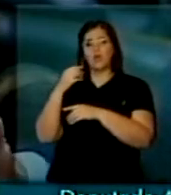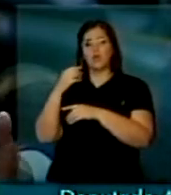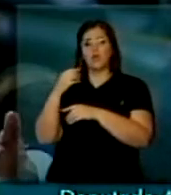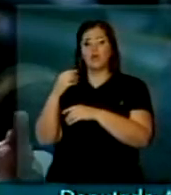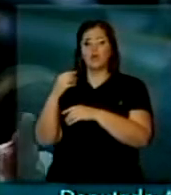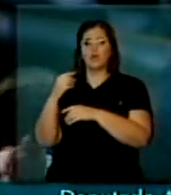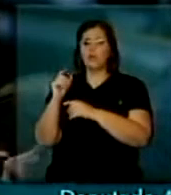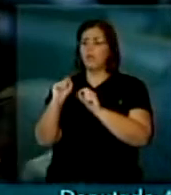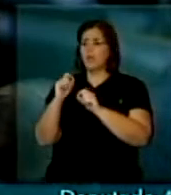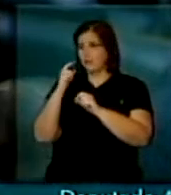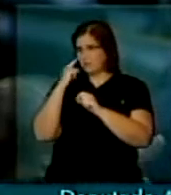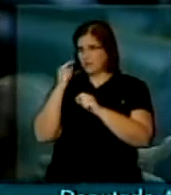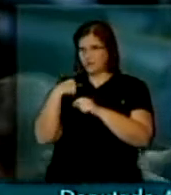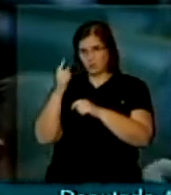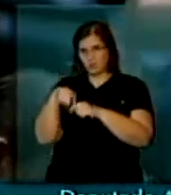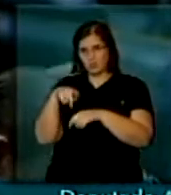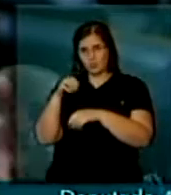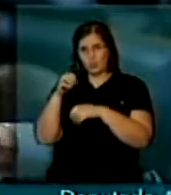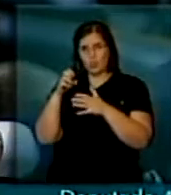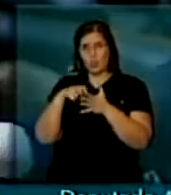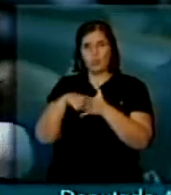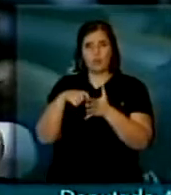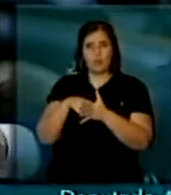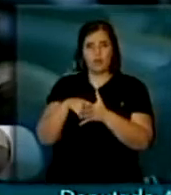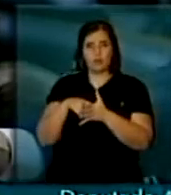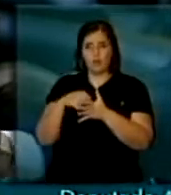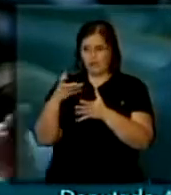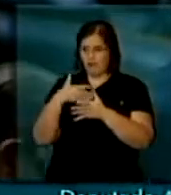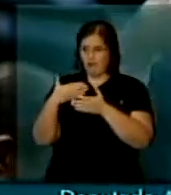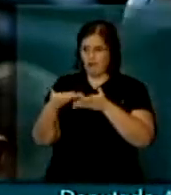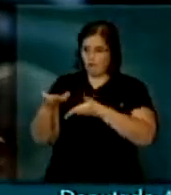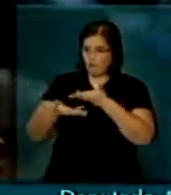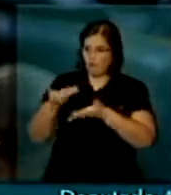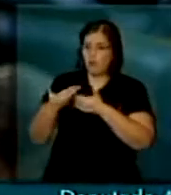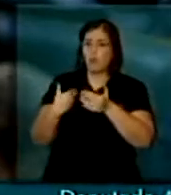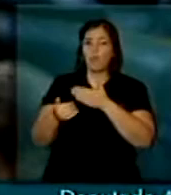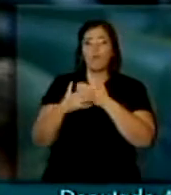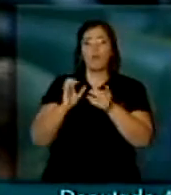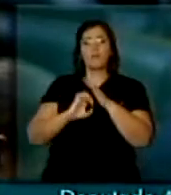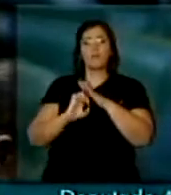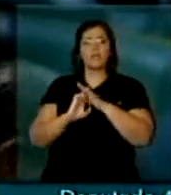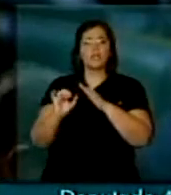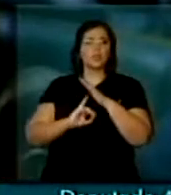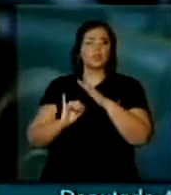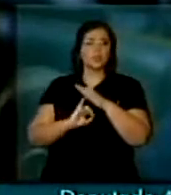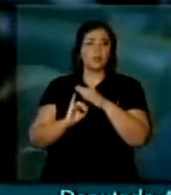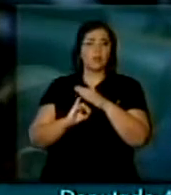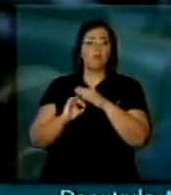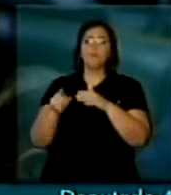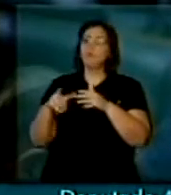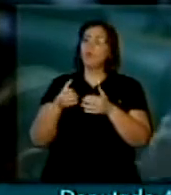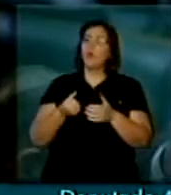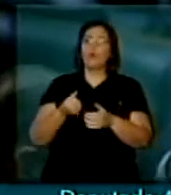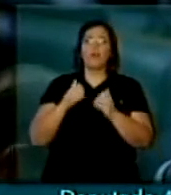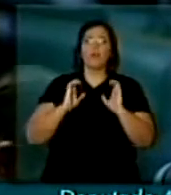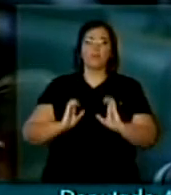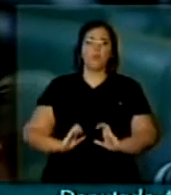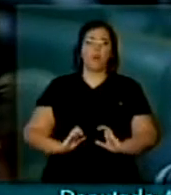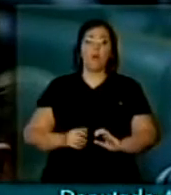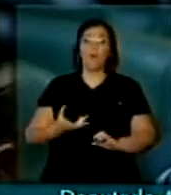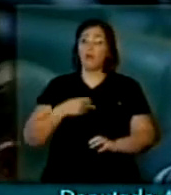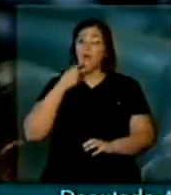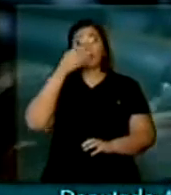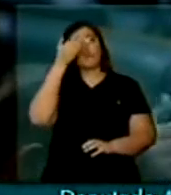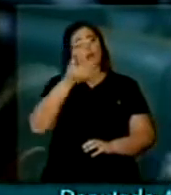presunção da inocência, e está o ato de agradar a qualquer organização, ou qualquer instituição, é um covarde moral. Quero lhe dizer,